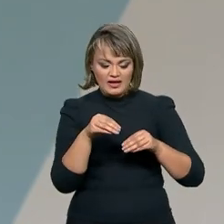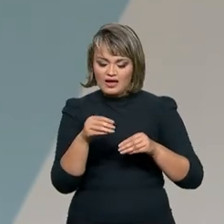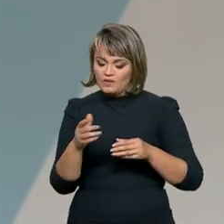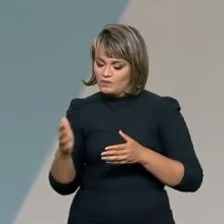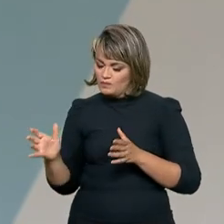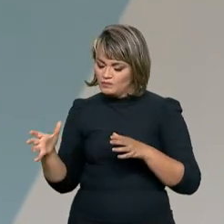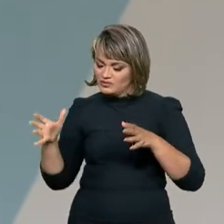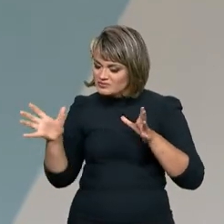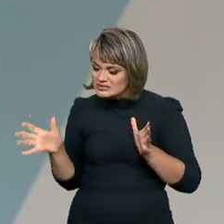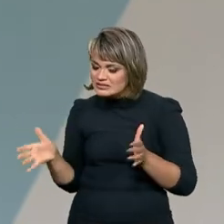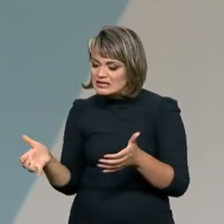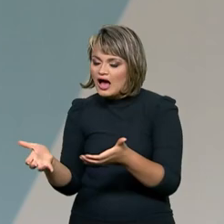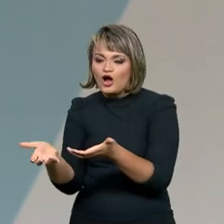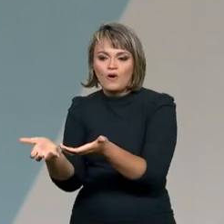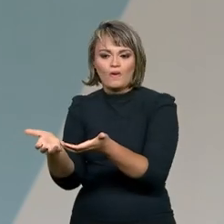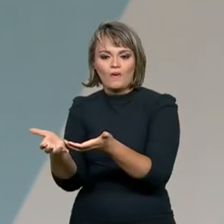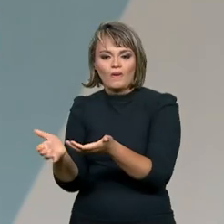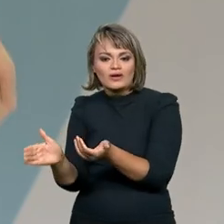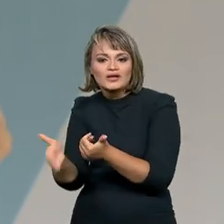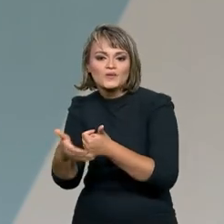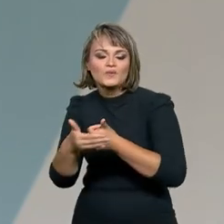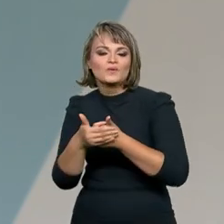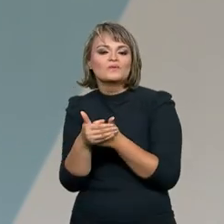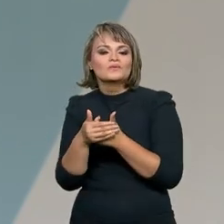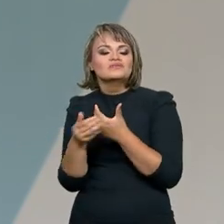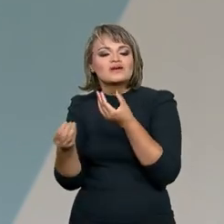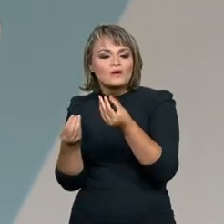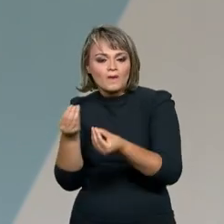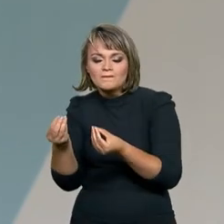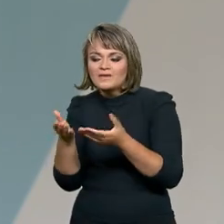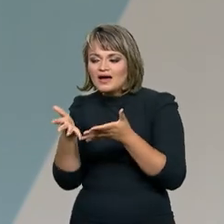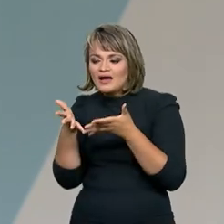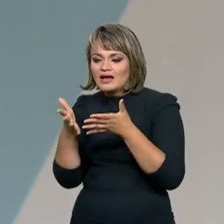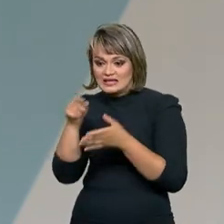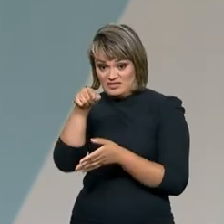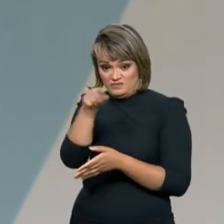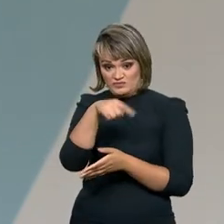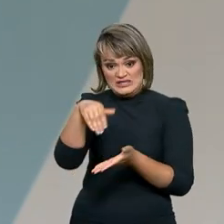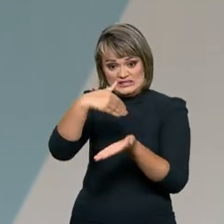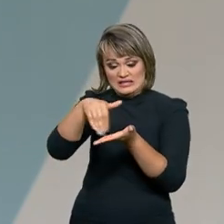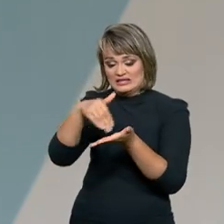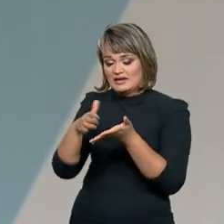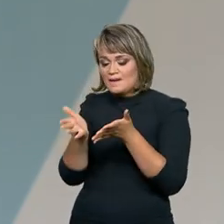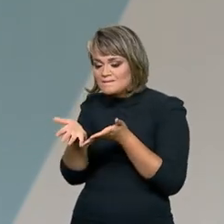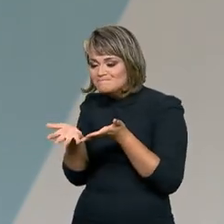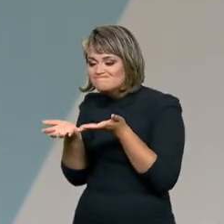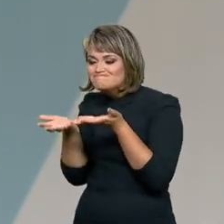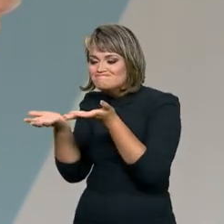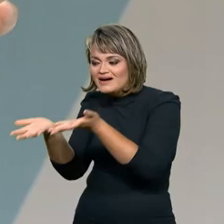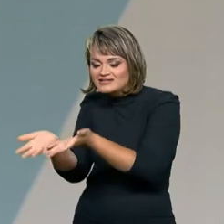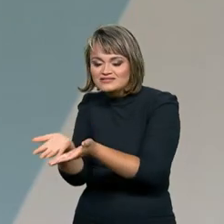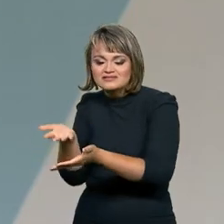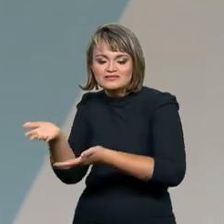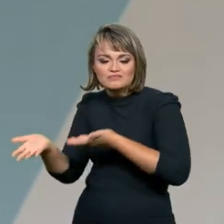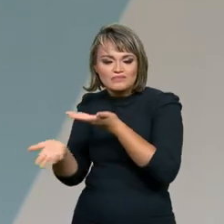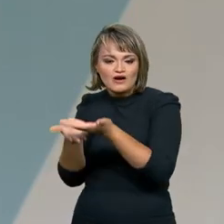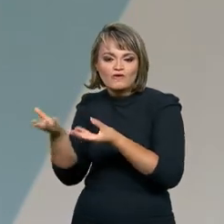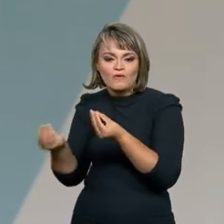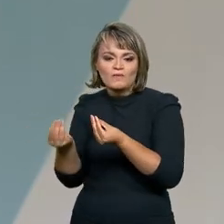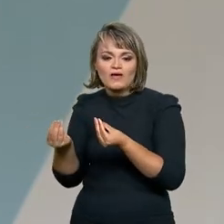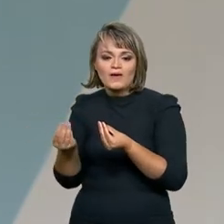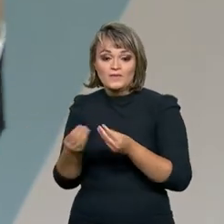quantos já foram interiorizados e como é que é a participação da Secretaria na Operação Acolhida, que envolve 16